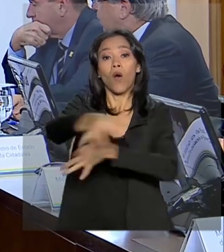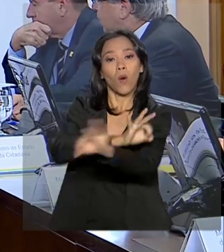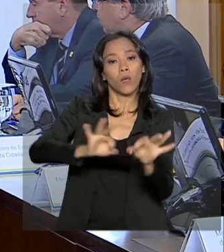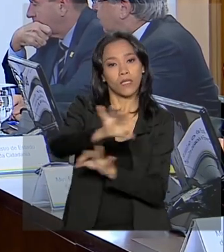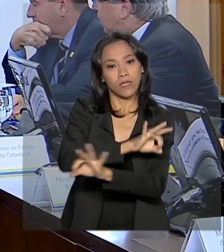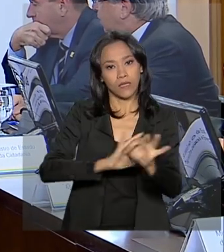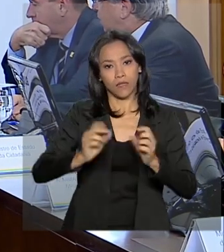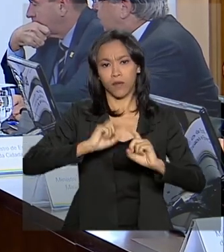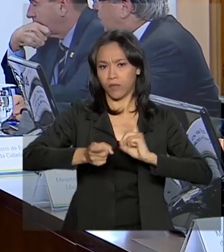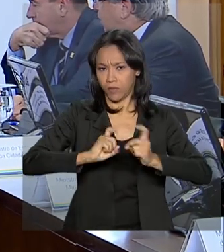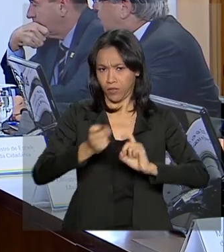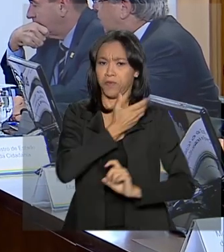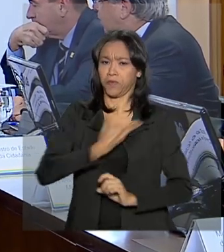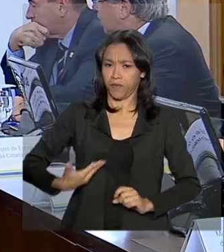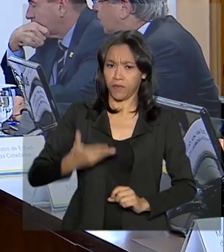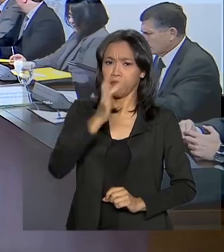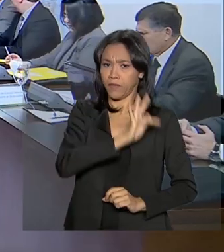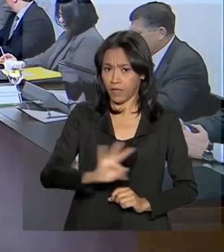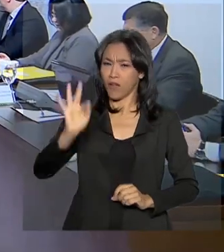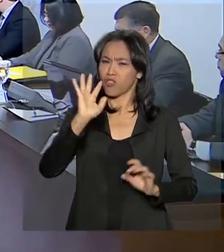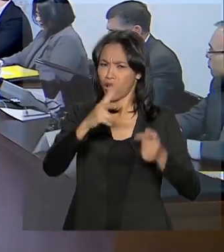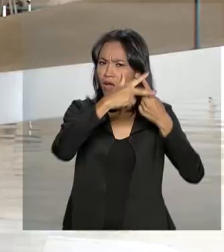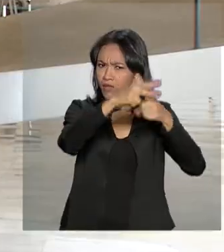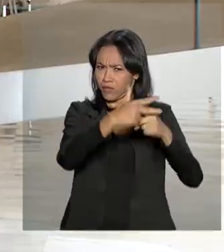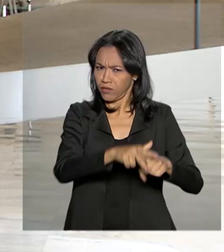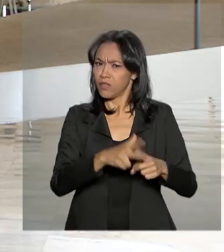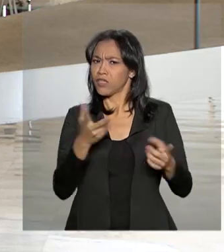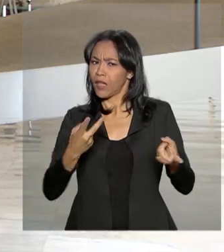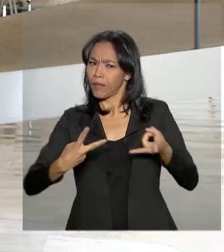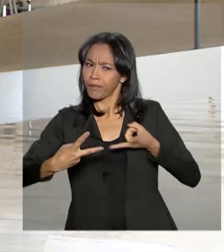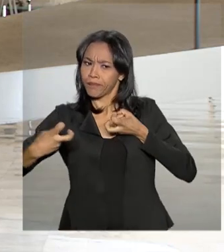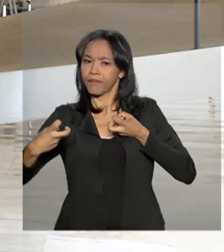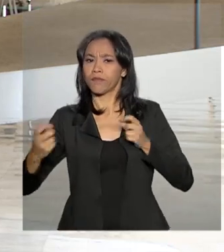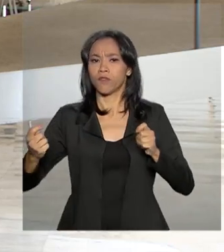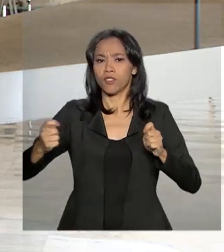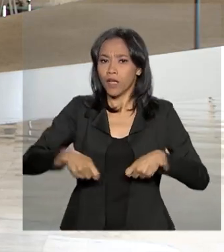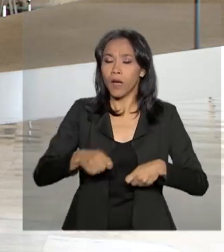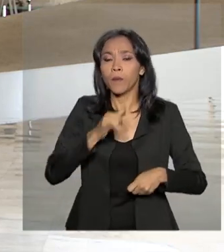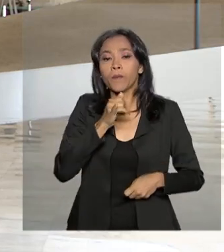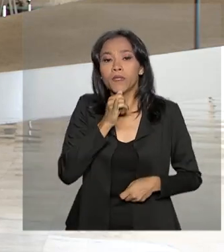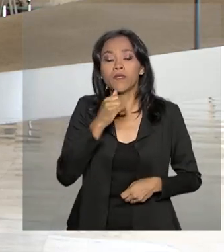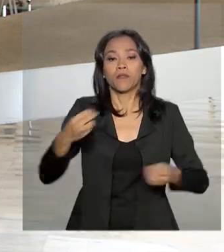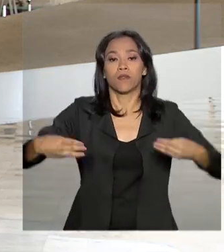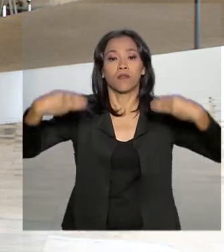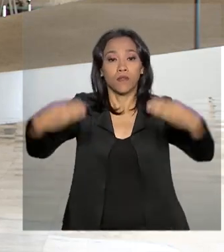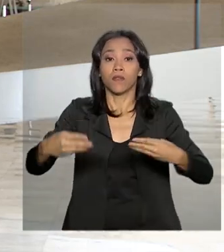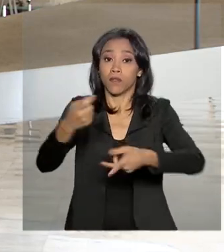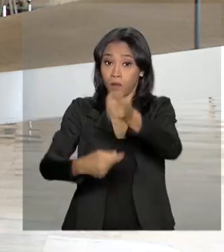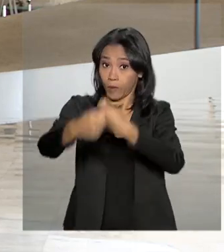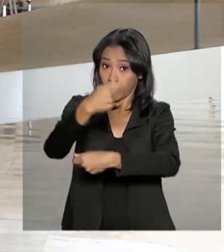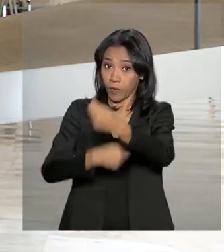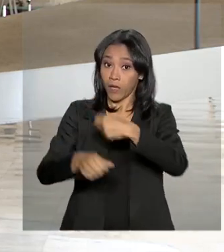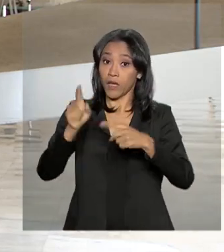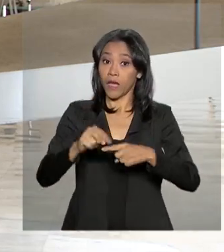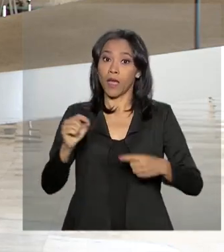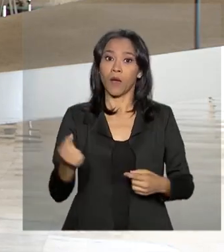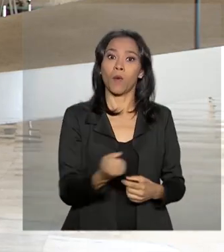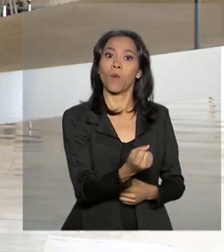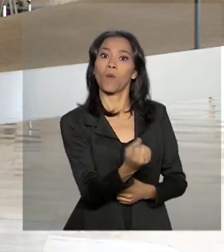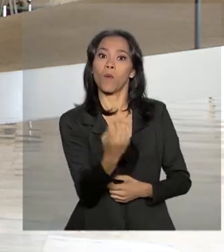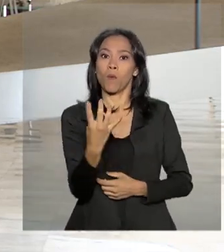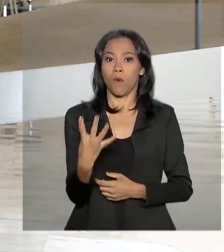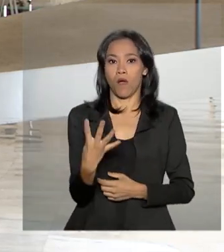Federal. Alguns desses ajustes já podem ser sentidos, como, por exemplo, no Ministério da Economia, que é a fusão de quatro